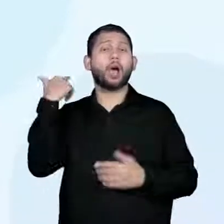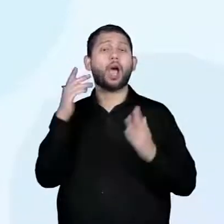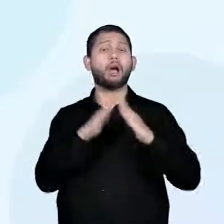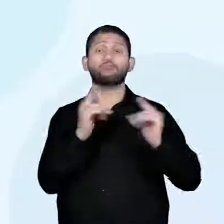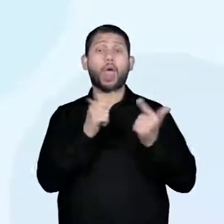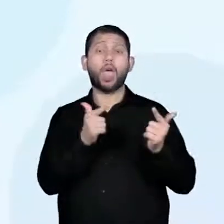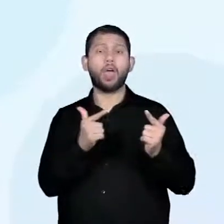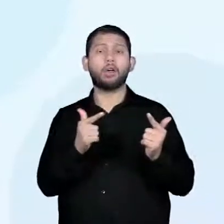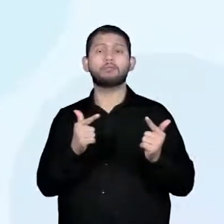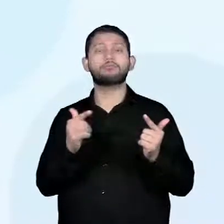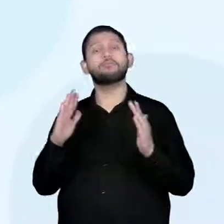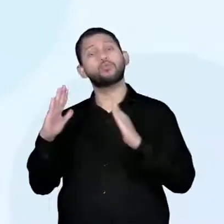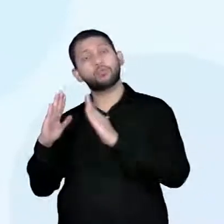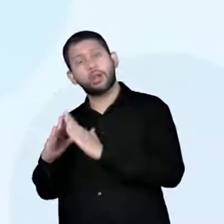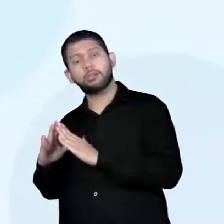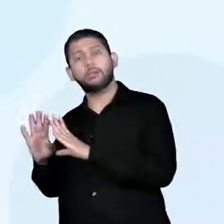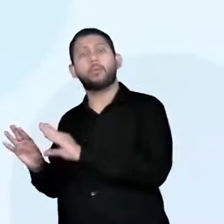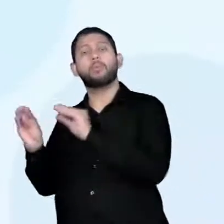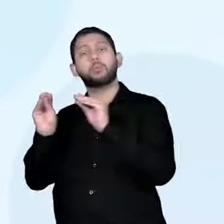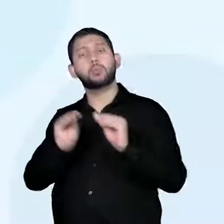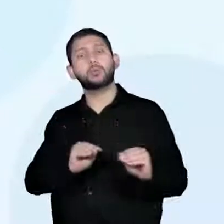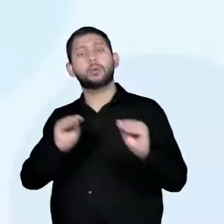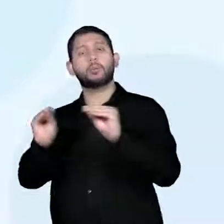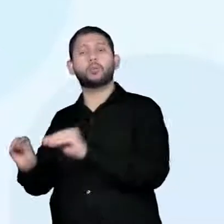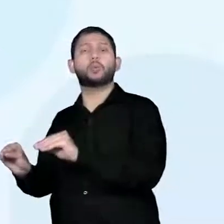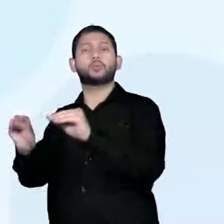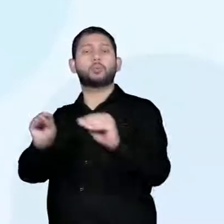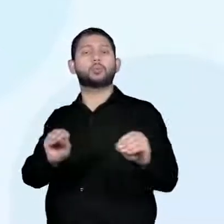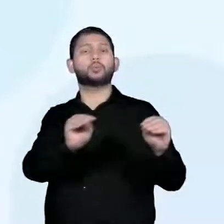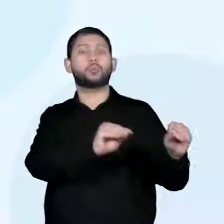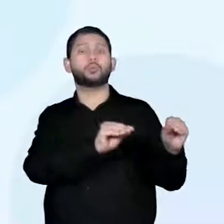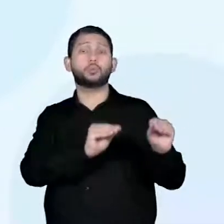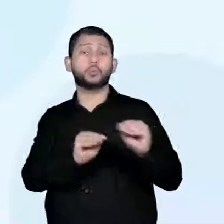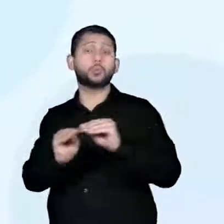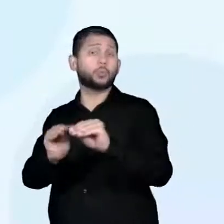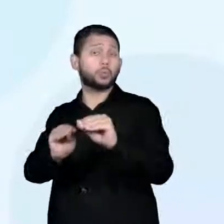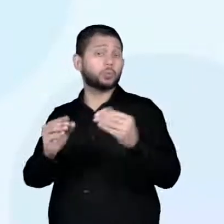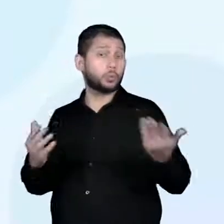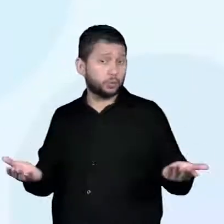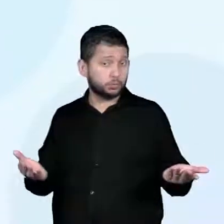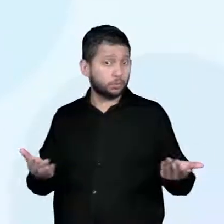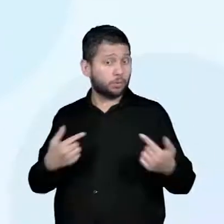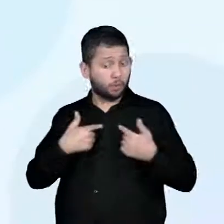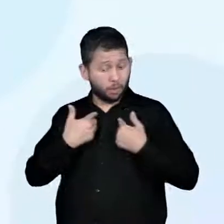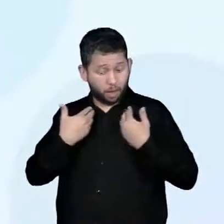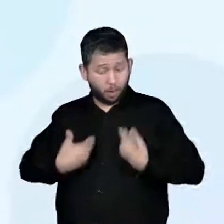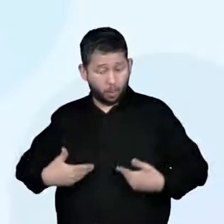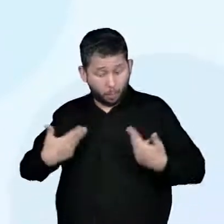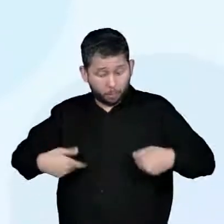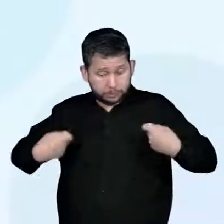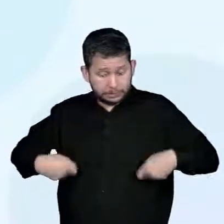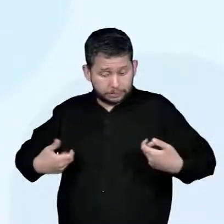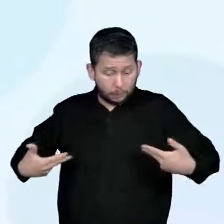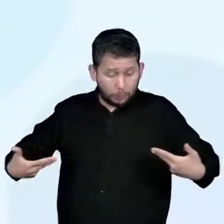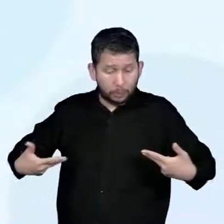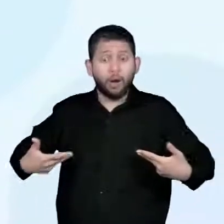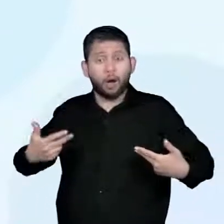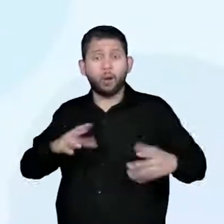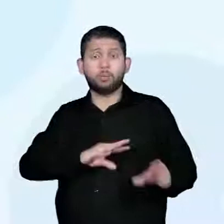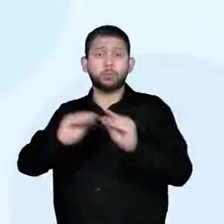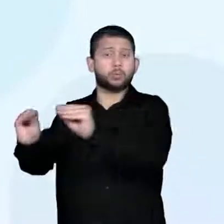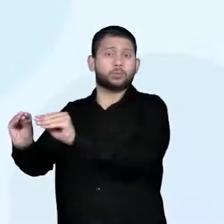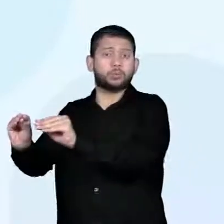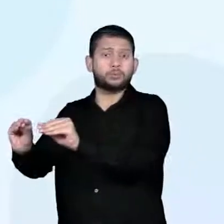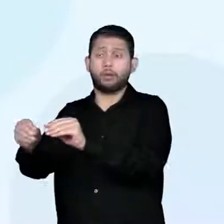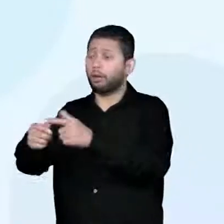tinha como característica mudar de região para região, de acordo com a sua necessidade. Ao